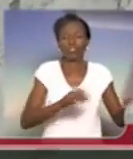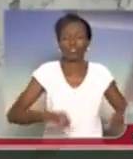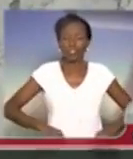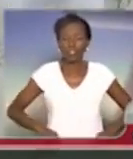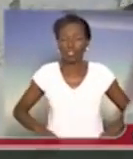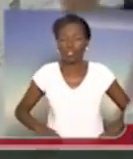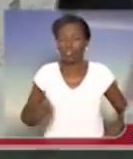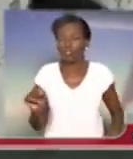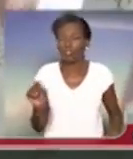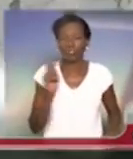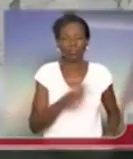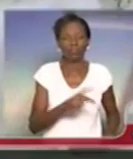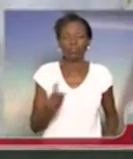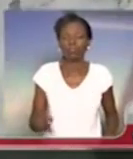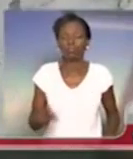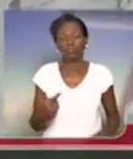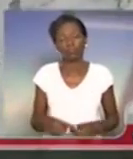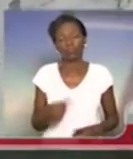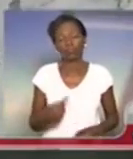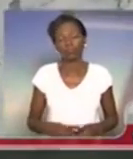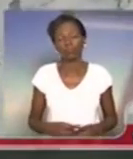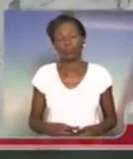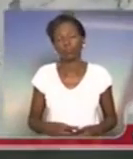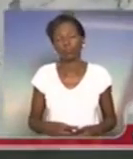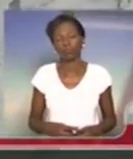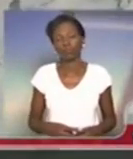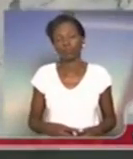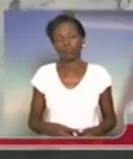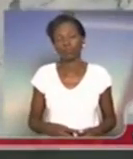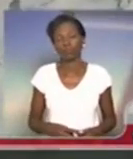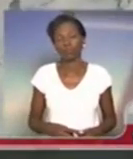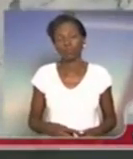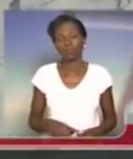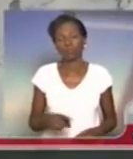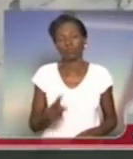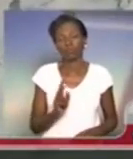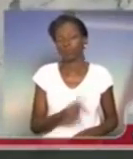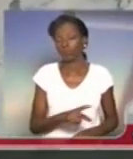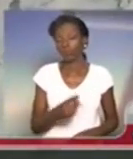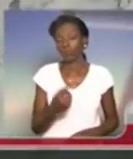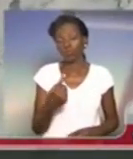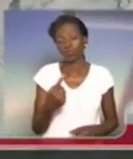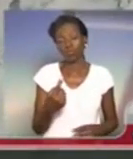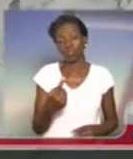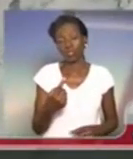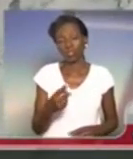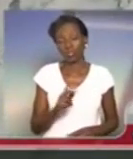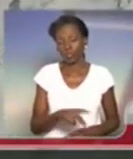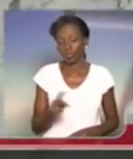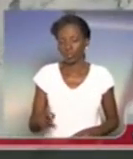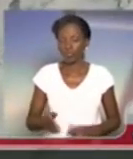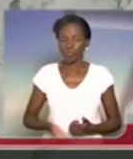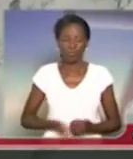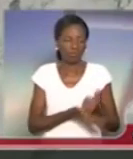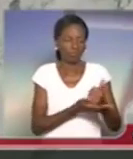punidos, logicamente, porque uma parte do professorado lá apoia a